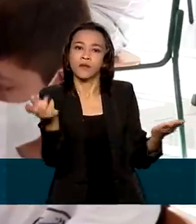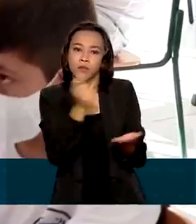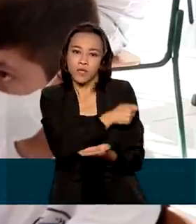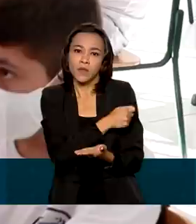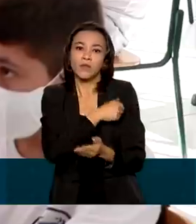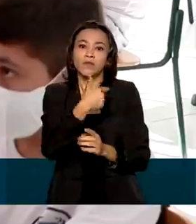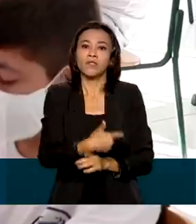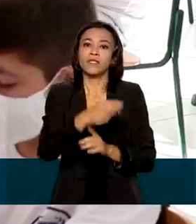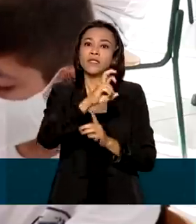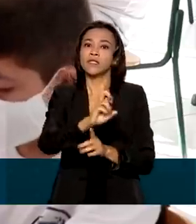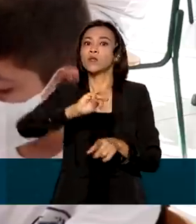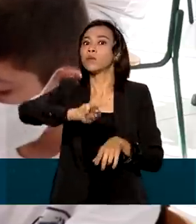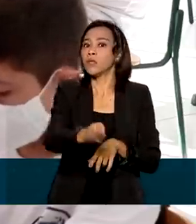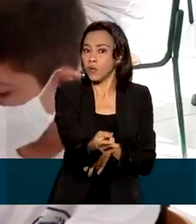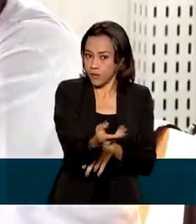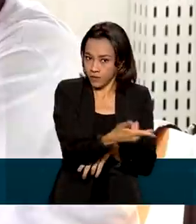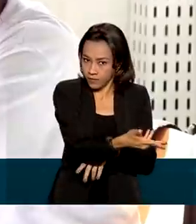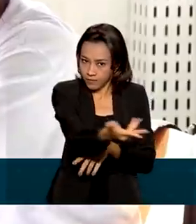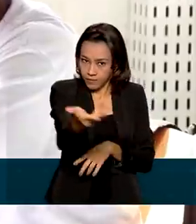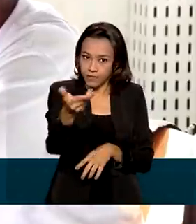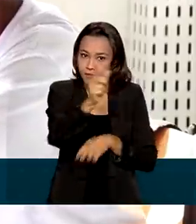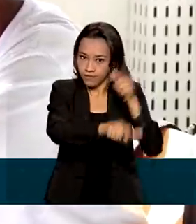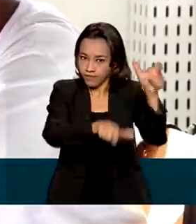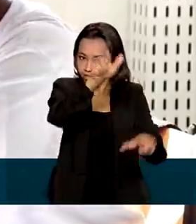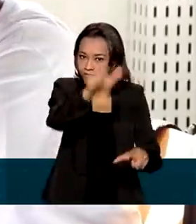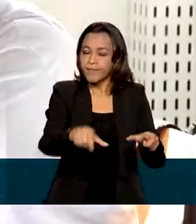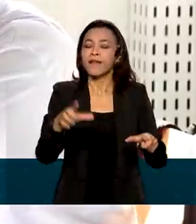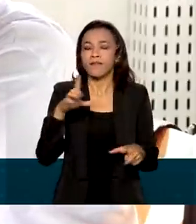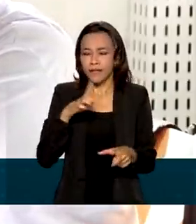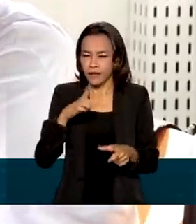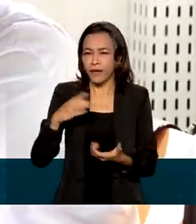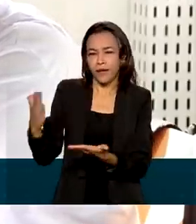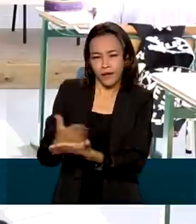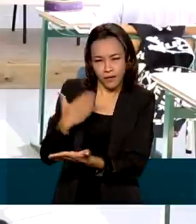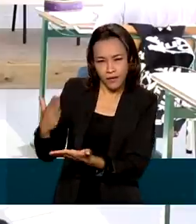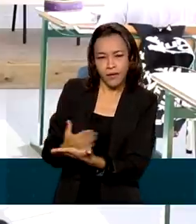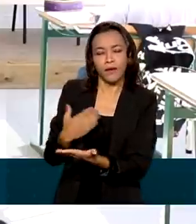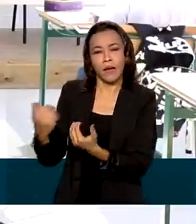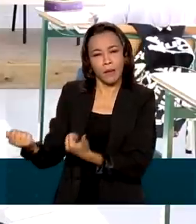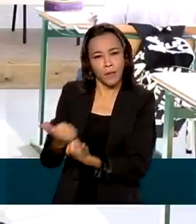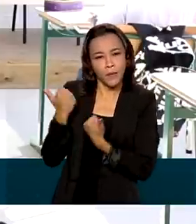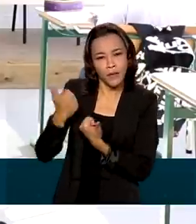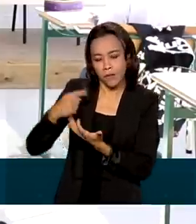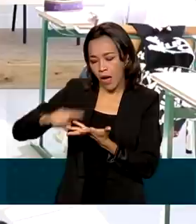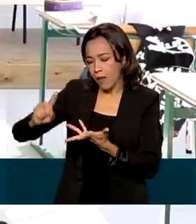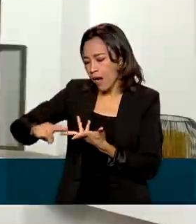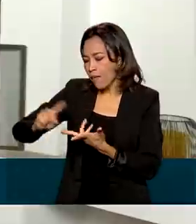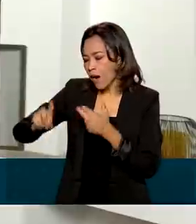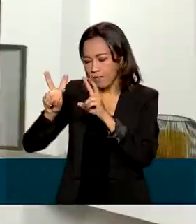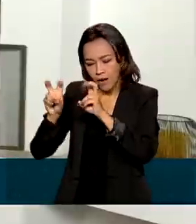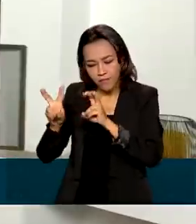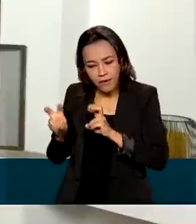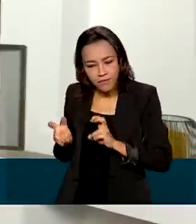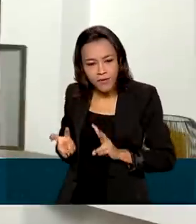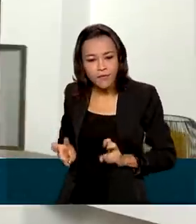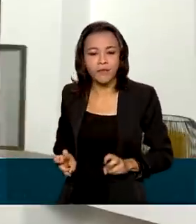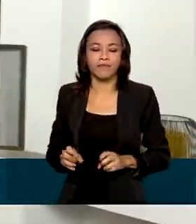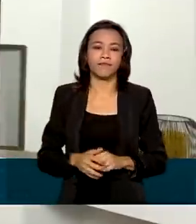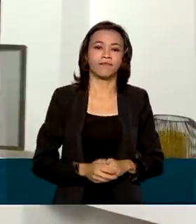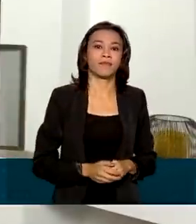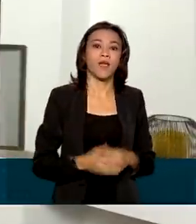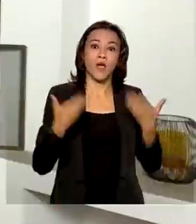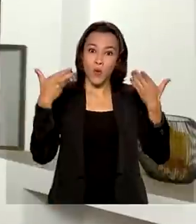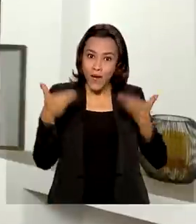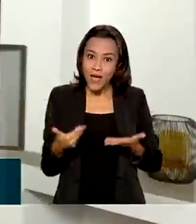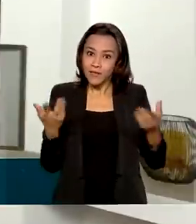milhões de estudantes. Para isso, vão contar com materiais de apoio sobre diversos assuntos. Com essa parceria,